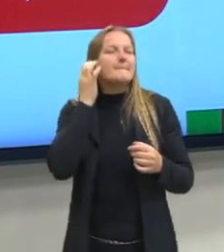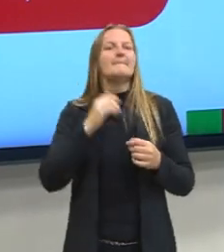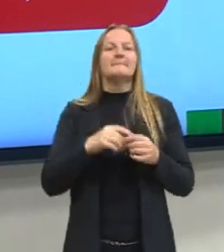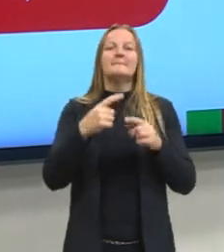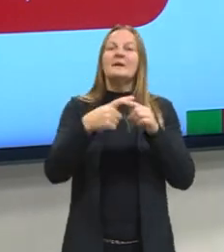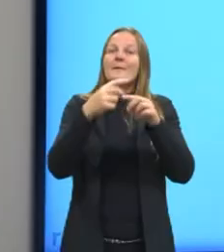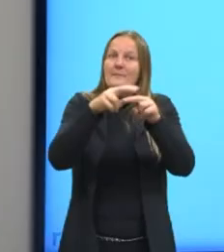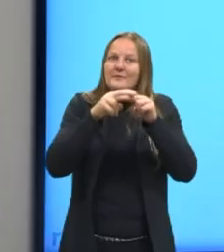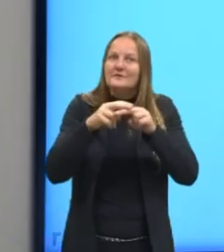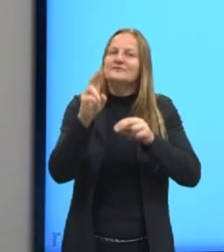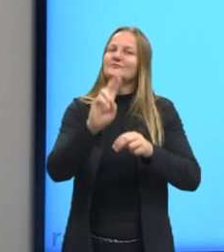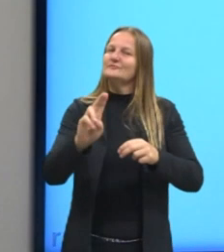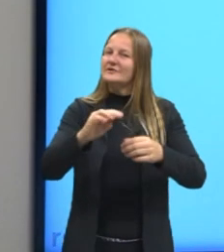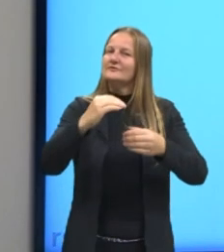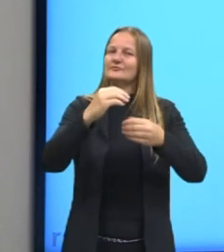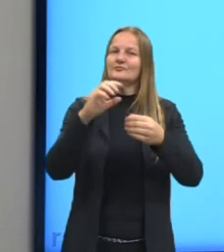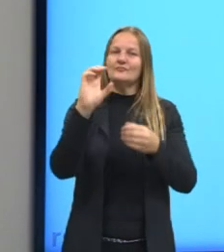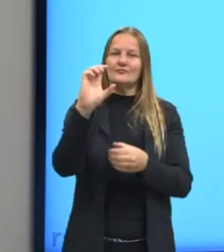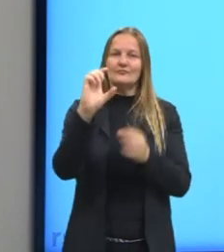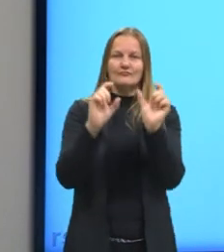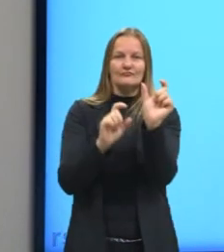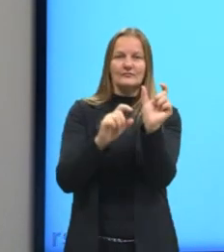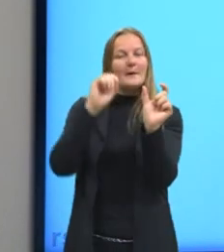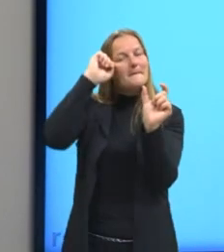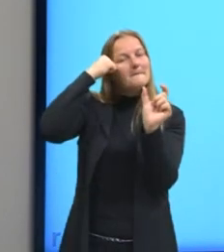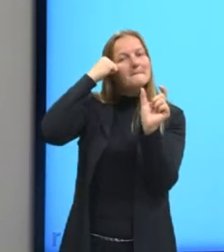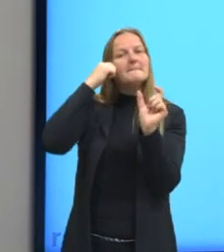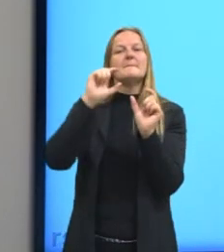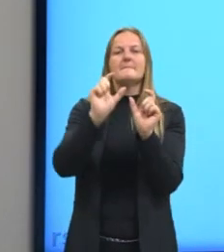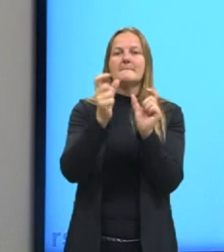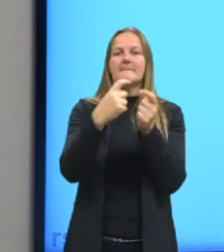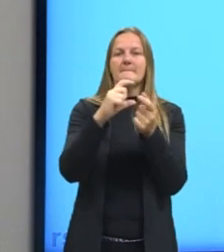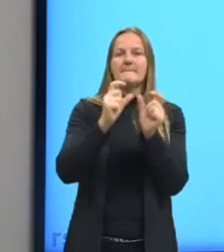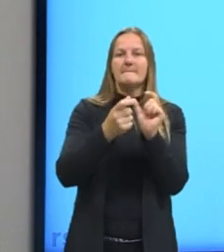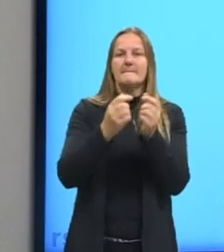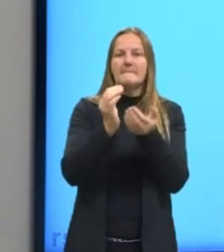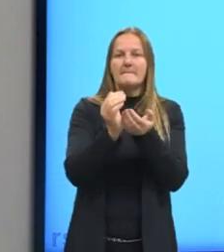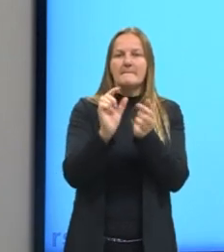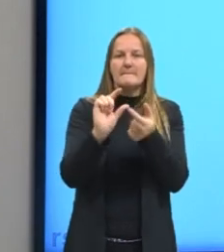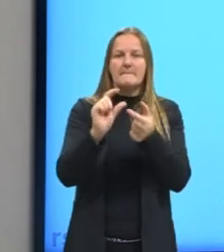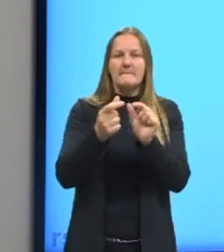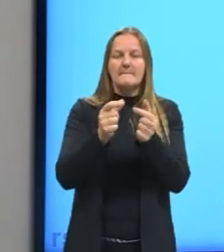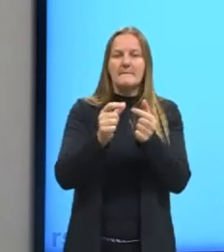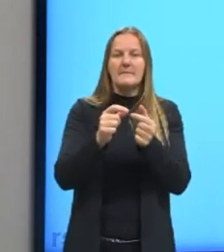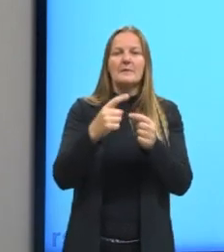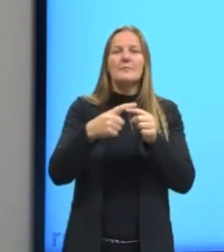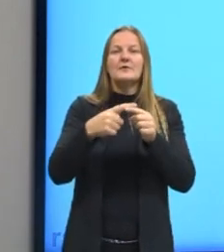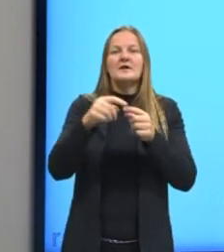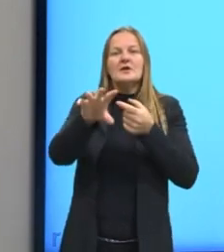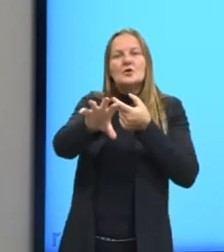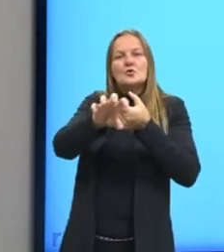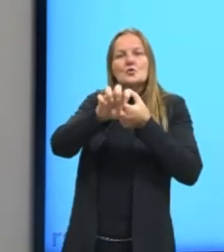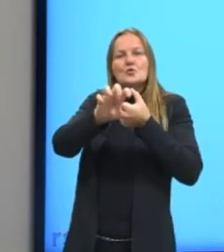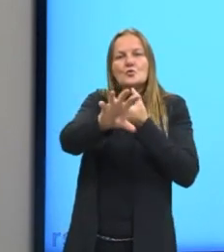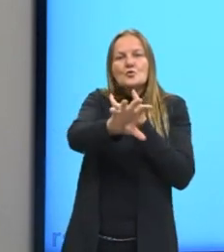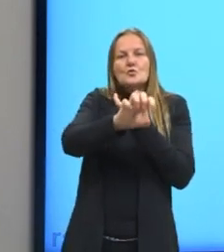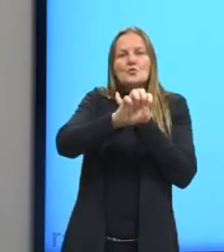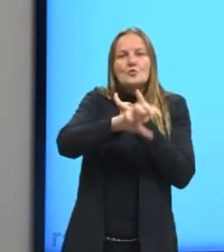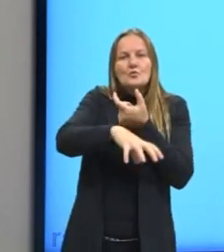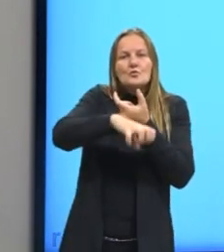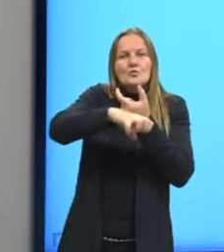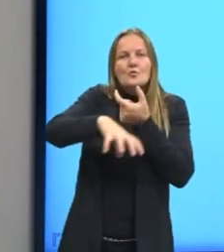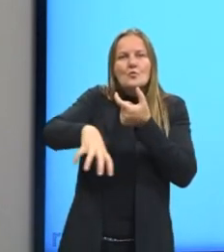odor, é adicionado carvão porque ele trabalha com a adsorção. Ele adsorve